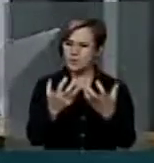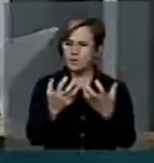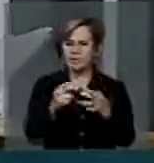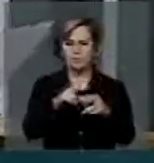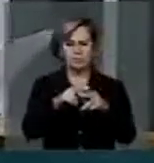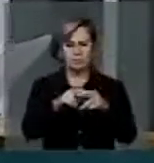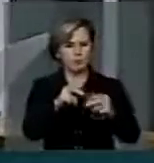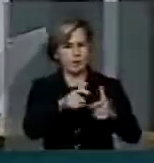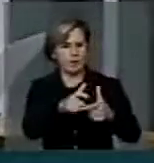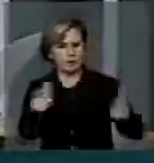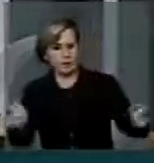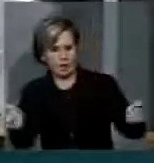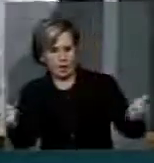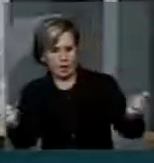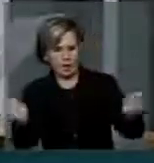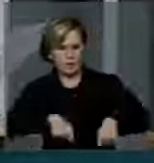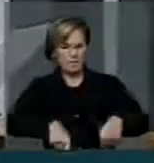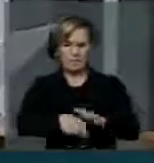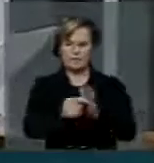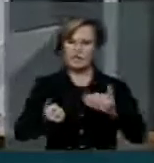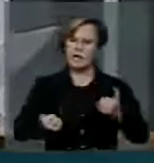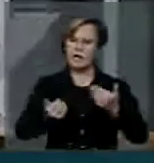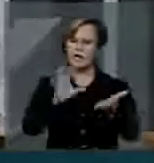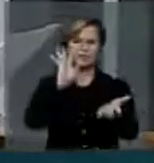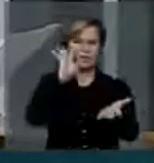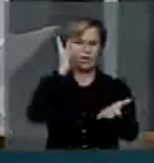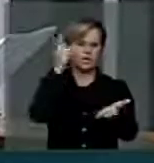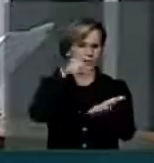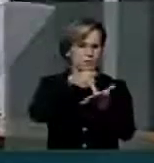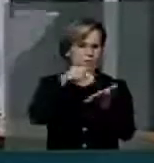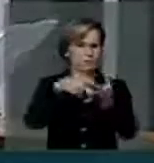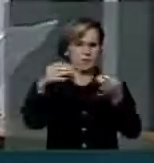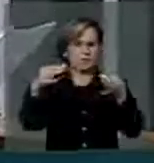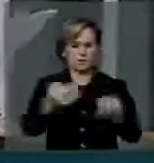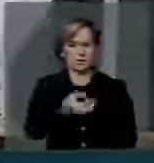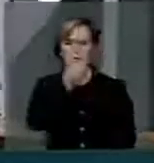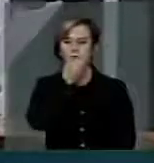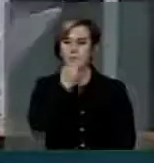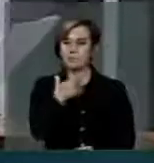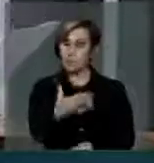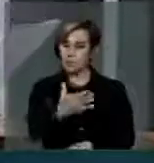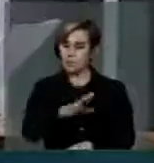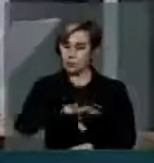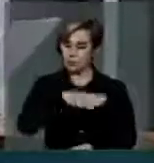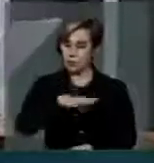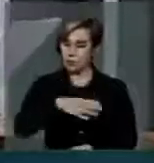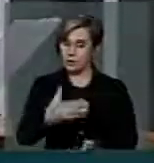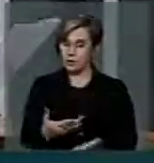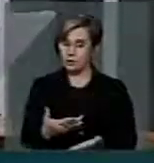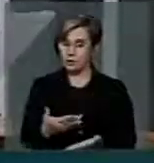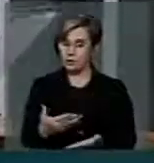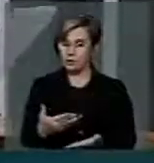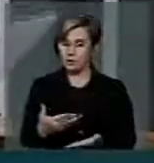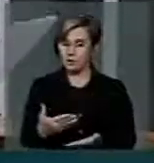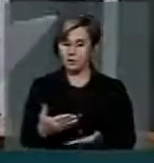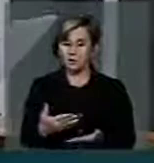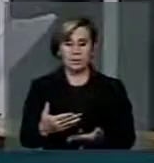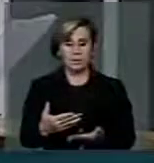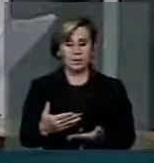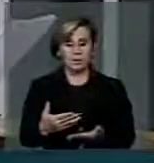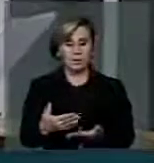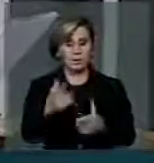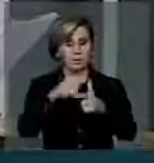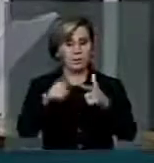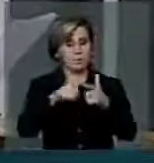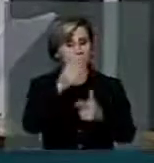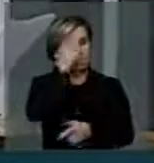capacidade de dar uma solução criativa, eficiente e ousada a uma questão grave e